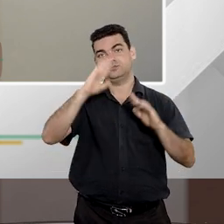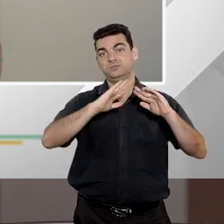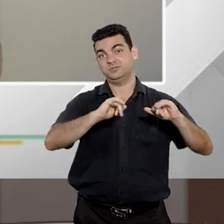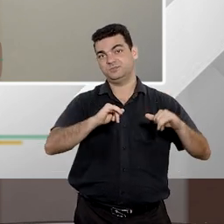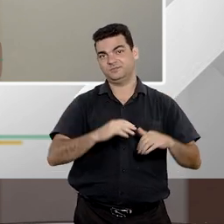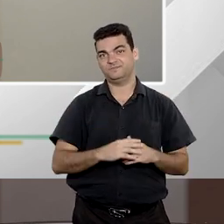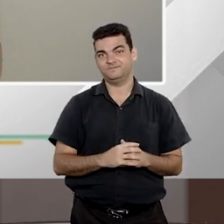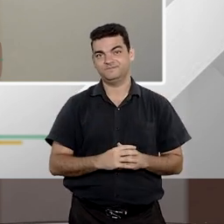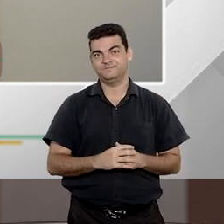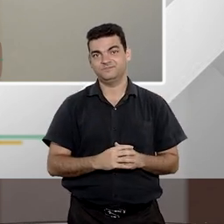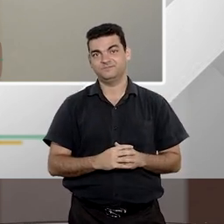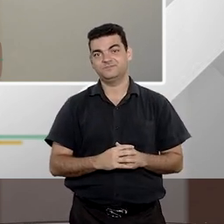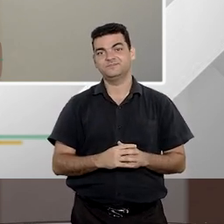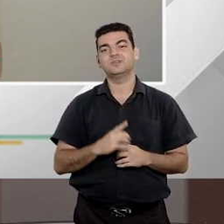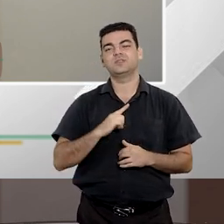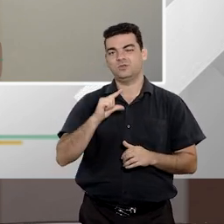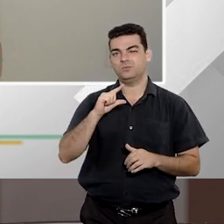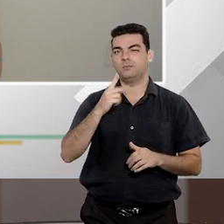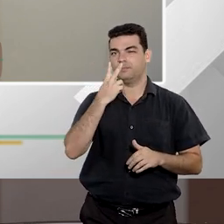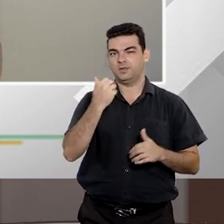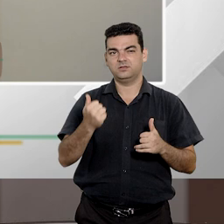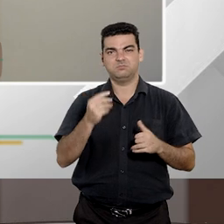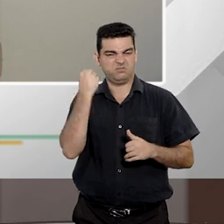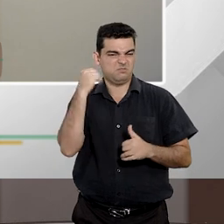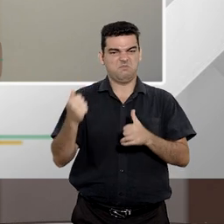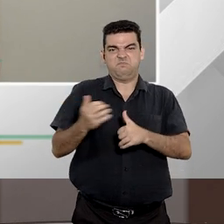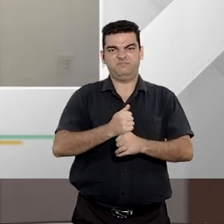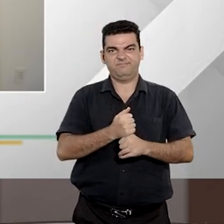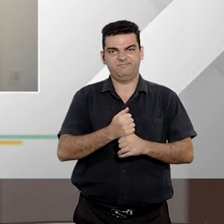aí existe uma usurpação de competência